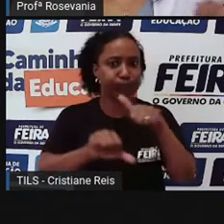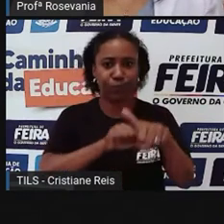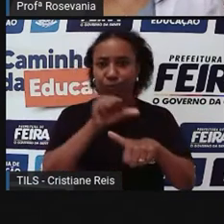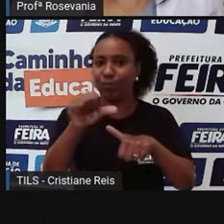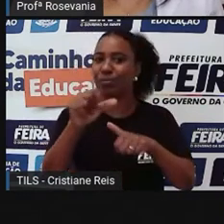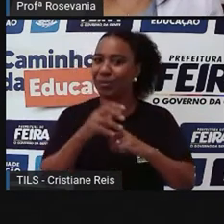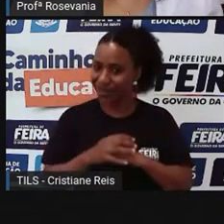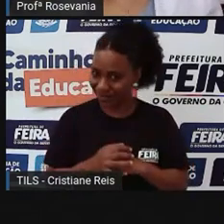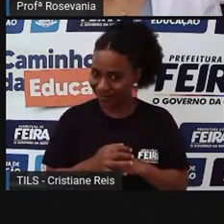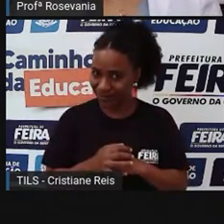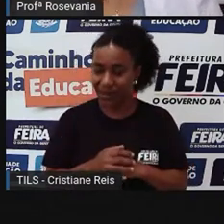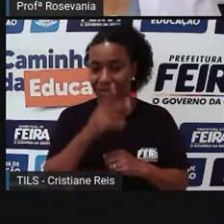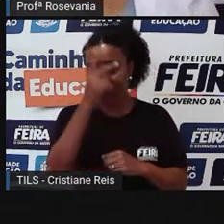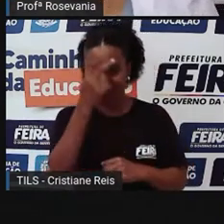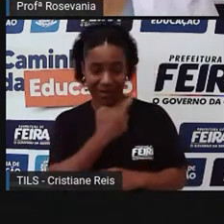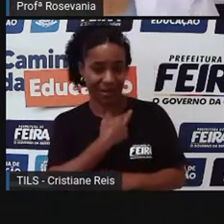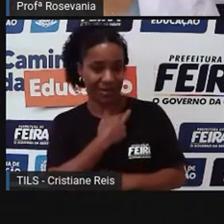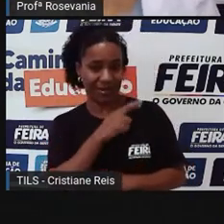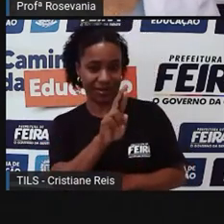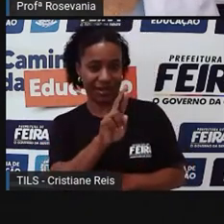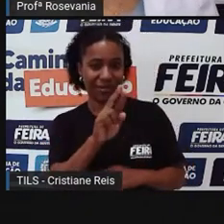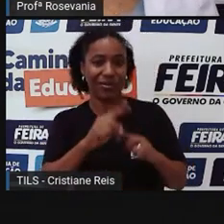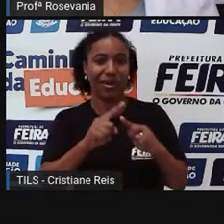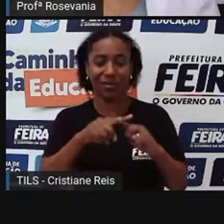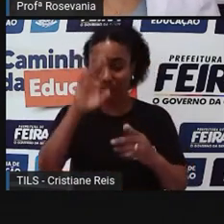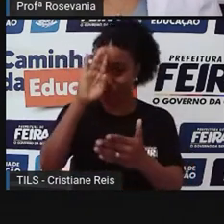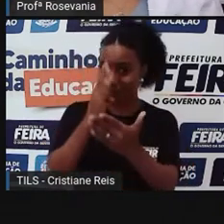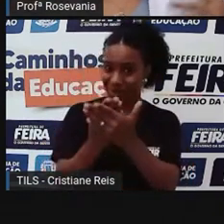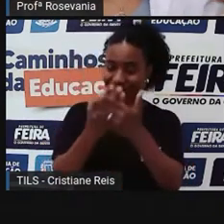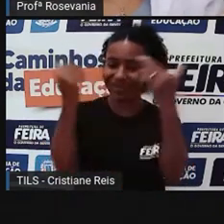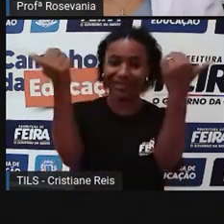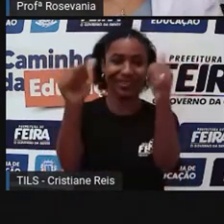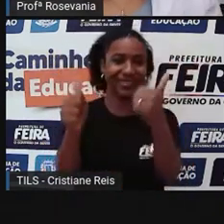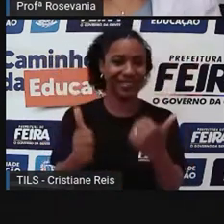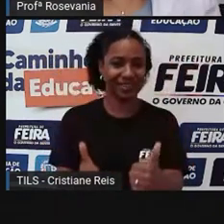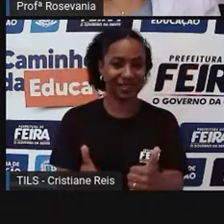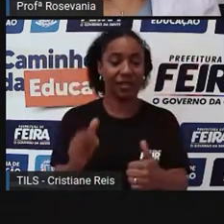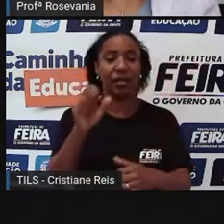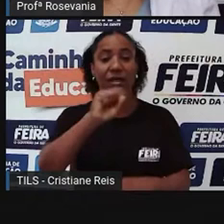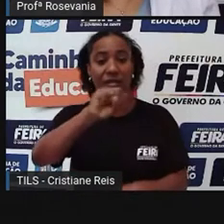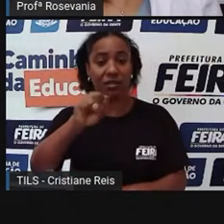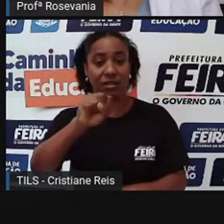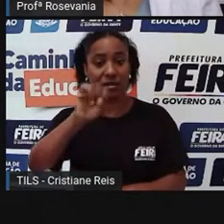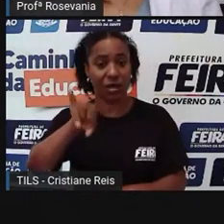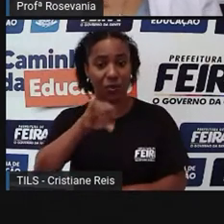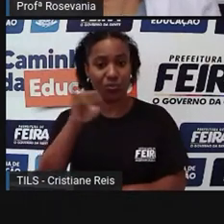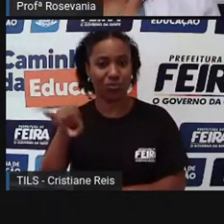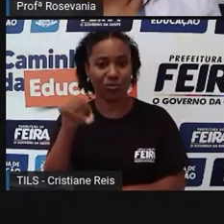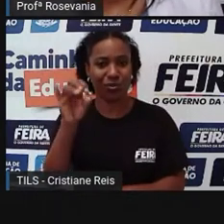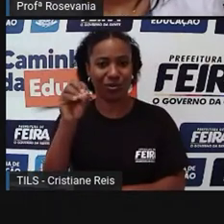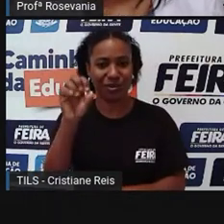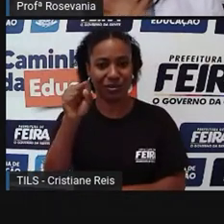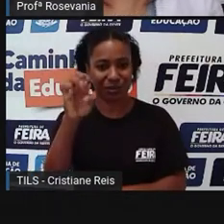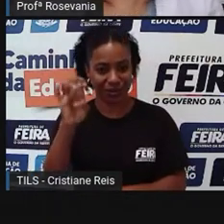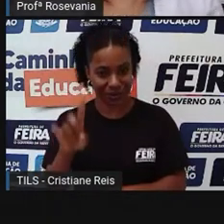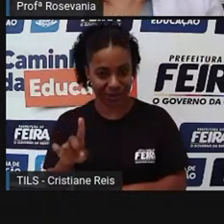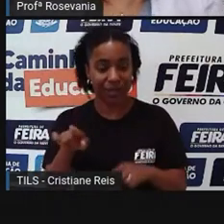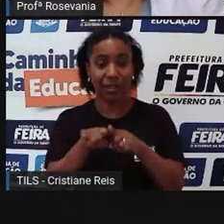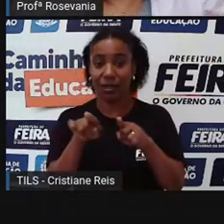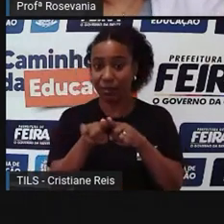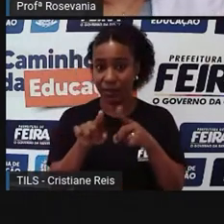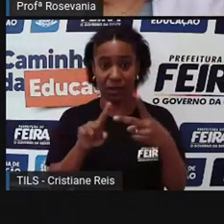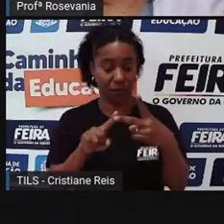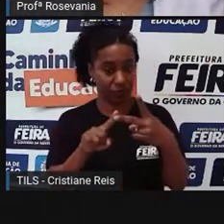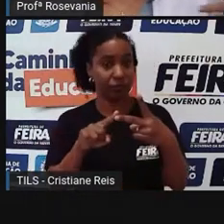né? Em São José, da crença em Senhora Santana, foi que foram construídas igrejas que depois veio da origem, né?